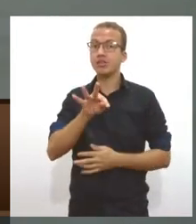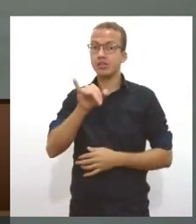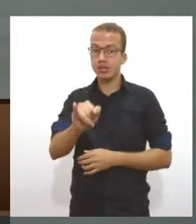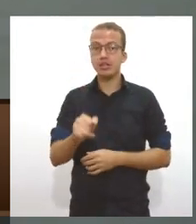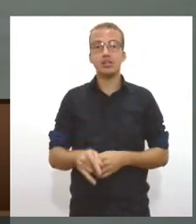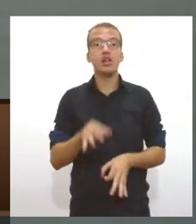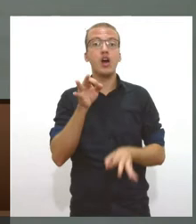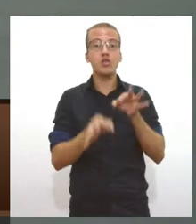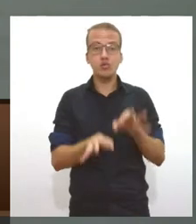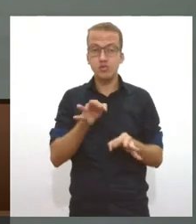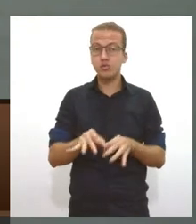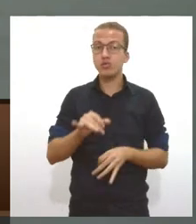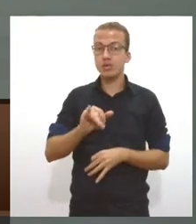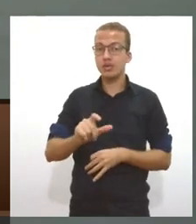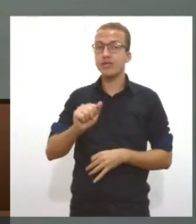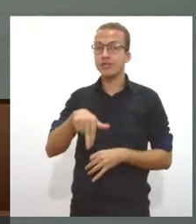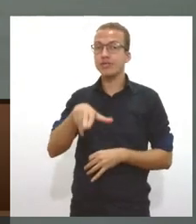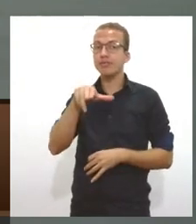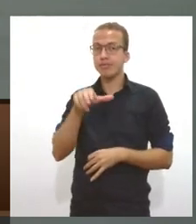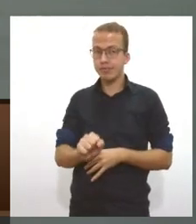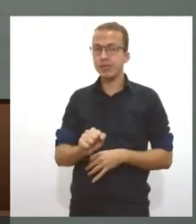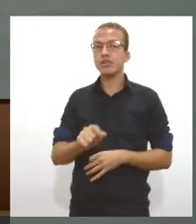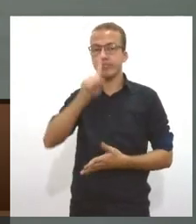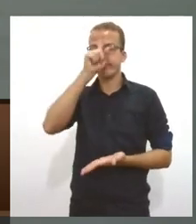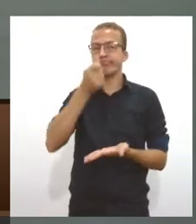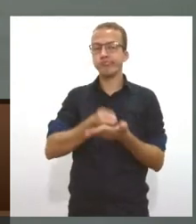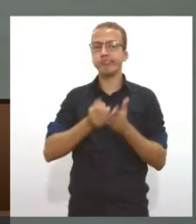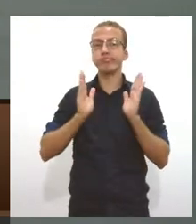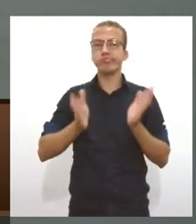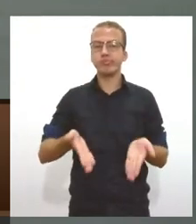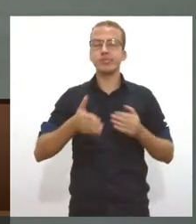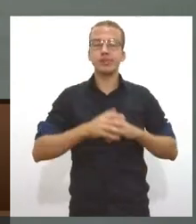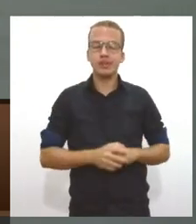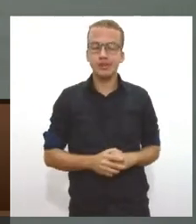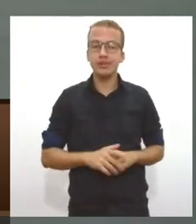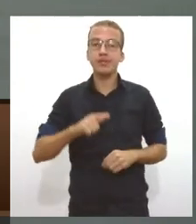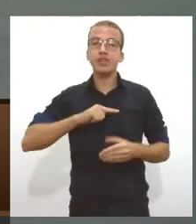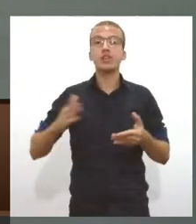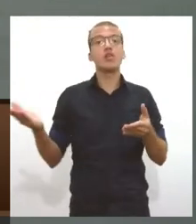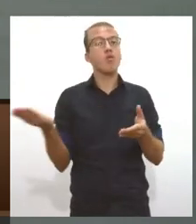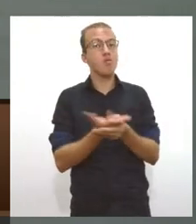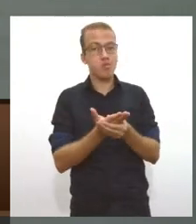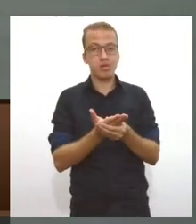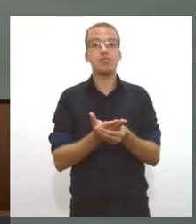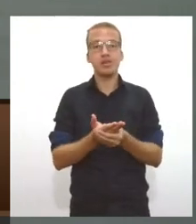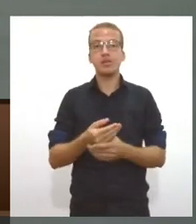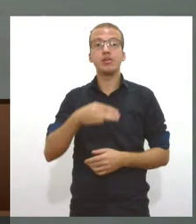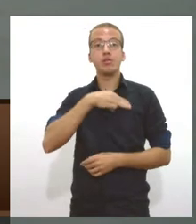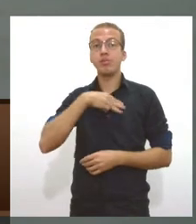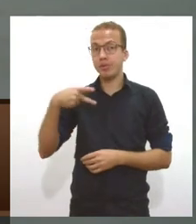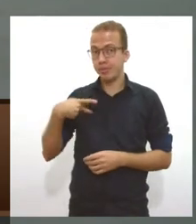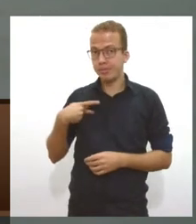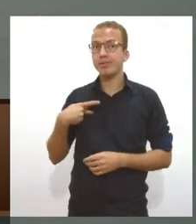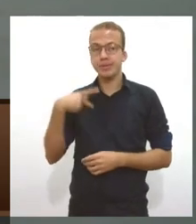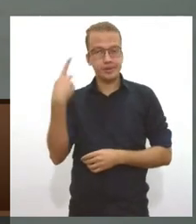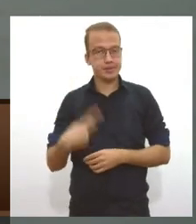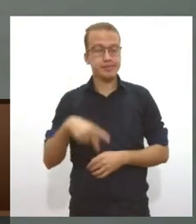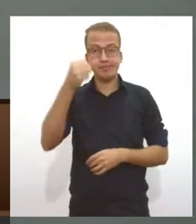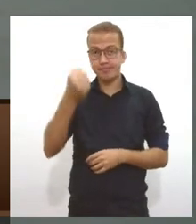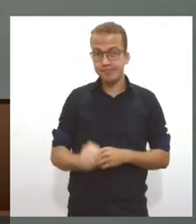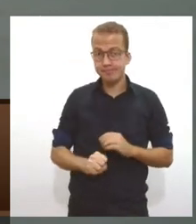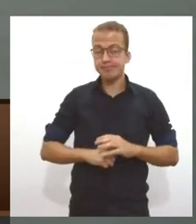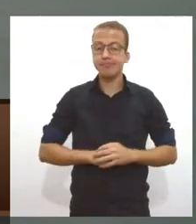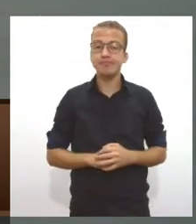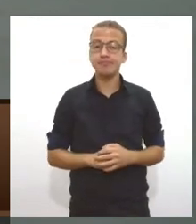Maria Andrade Freiman Barroso, que atende a uma ação civil movida pelo Ministério Público de Sergipe. Em caso de